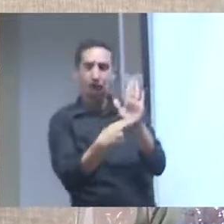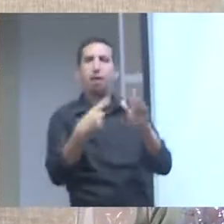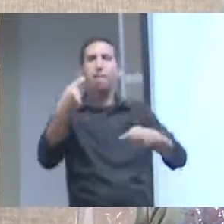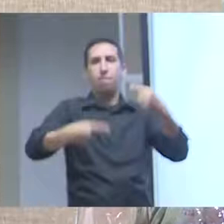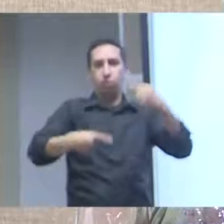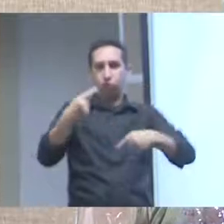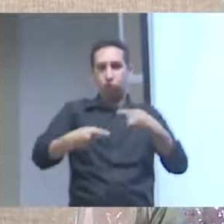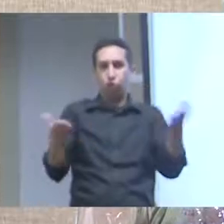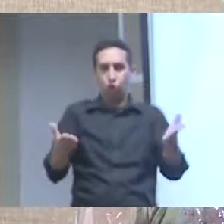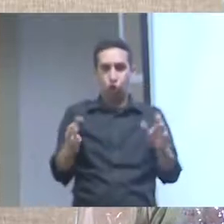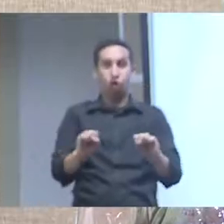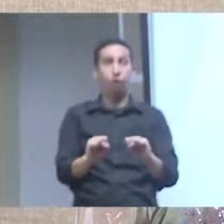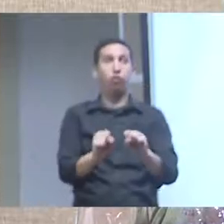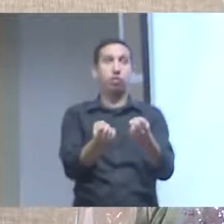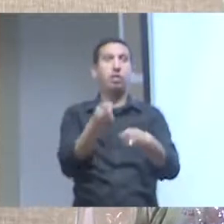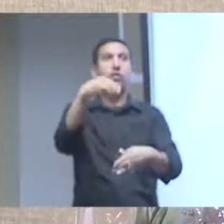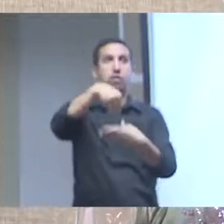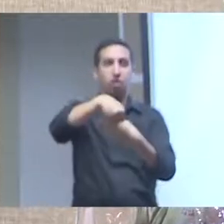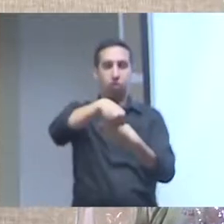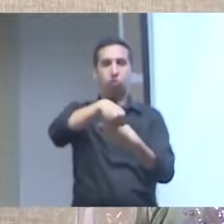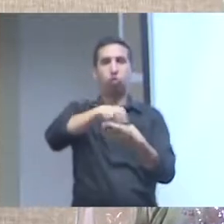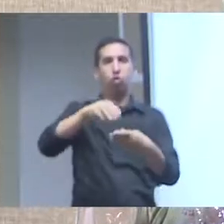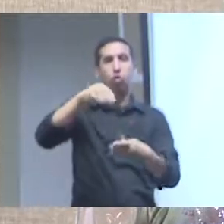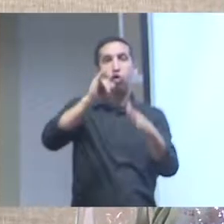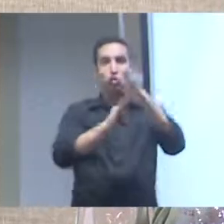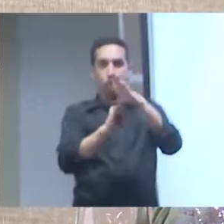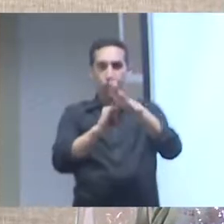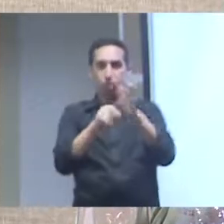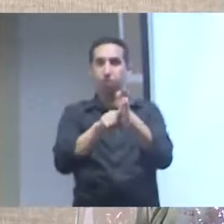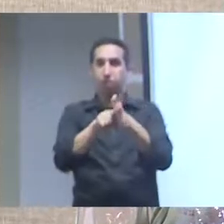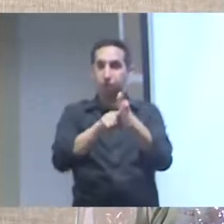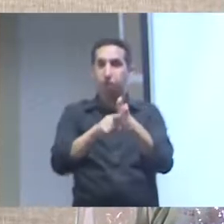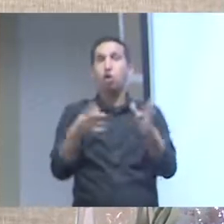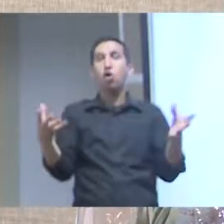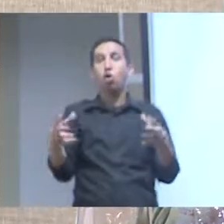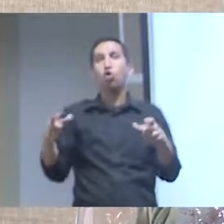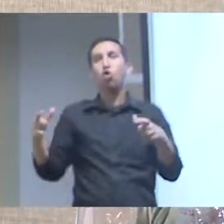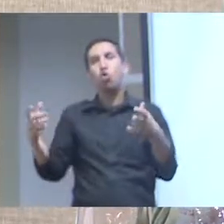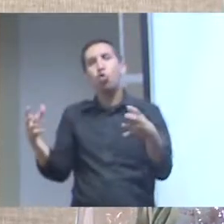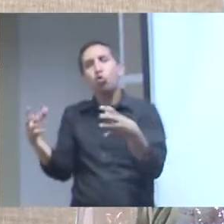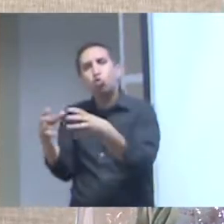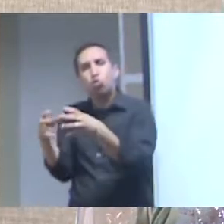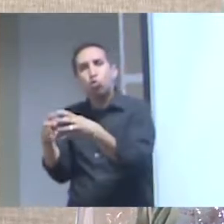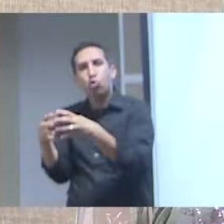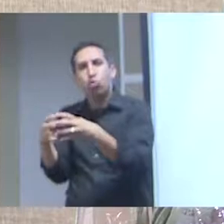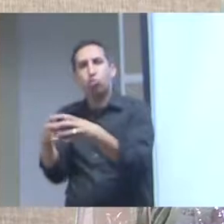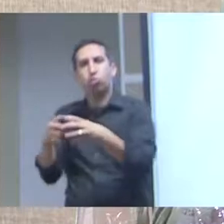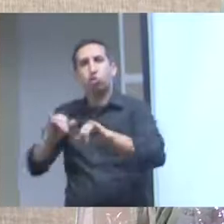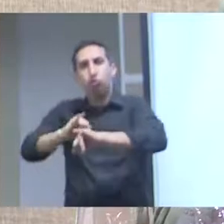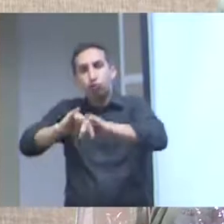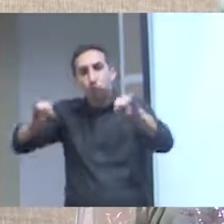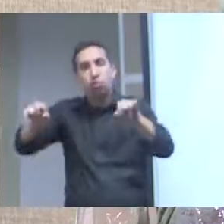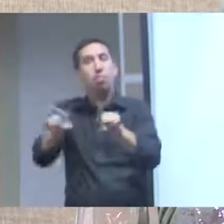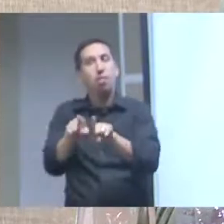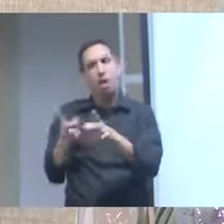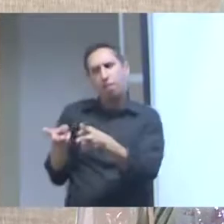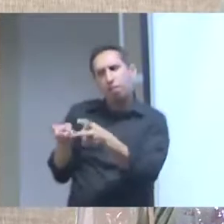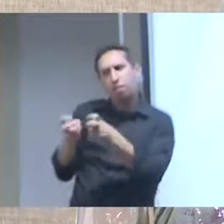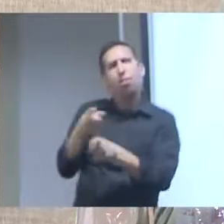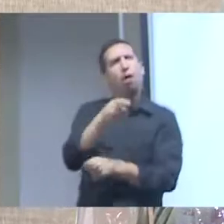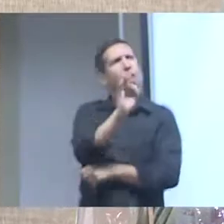percebendo que é razoavelmente legítimo você financiar uma